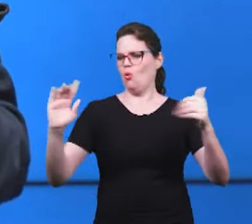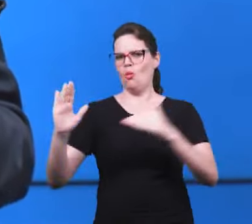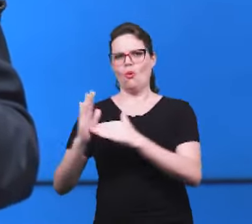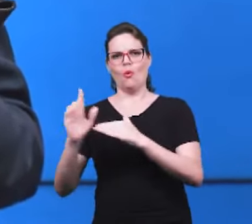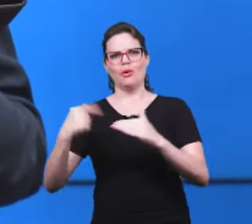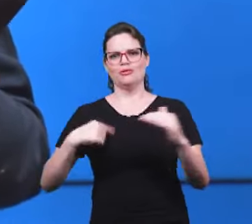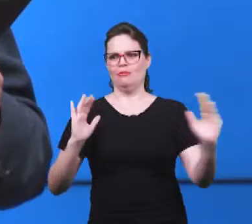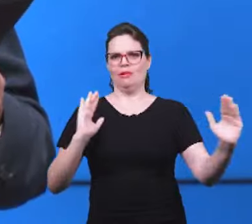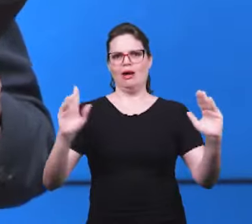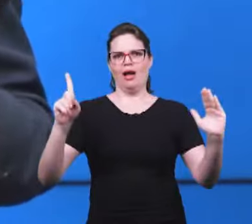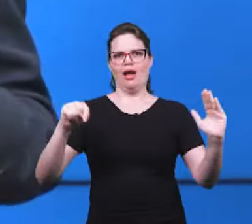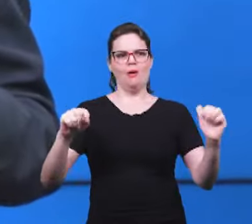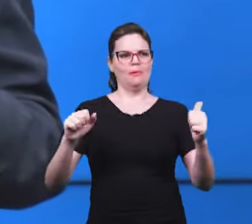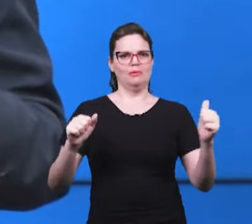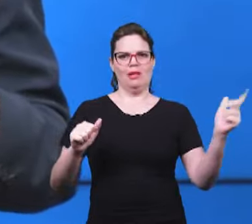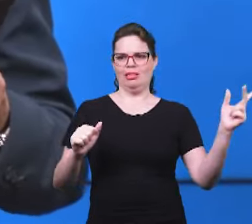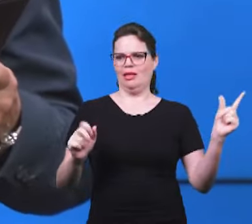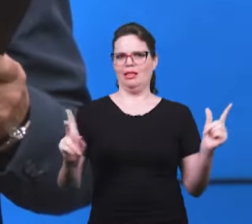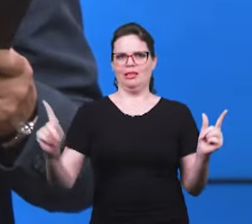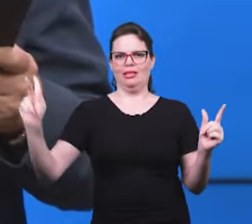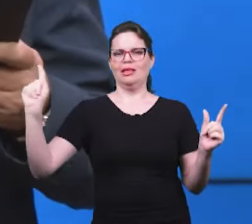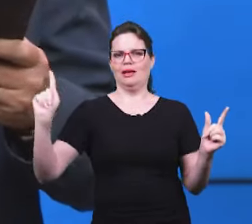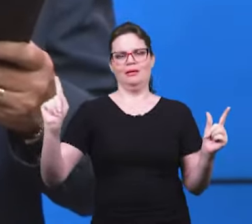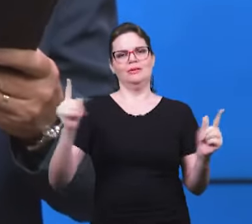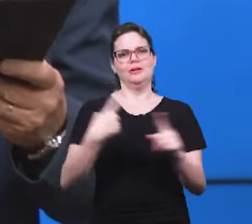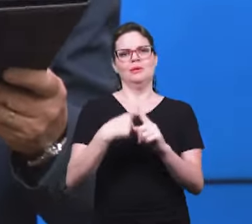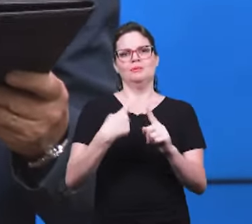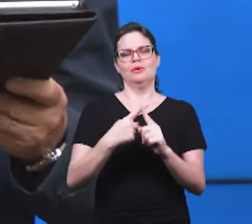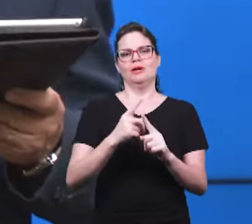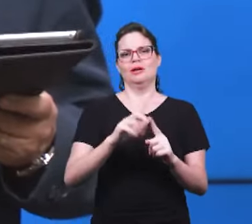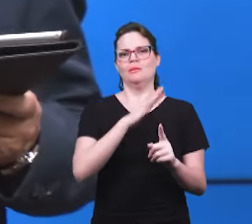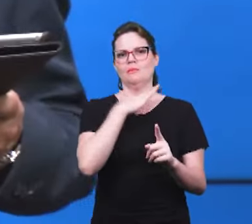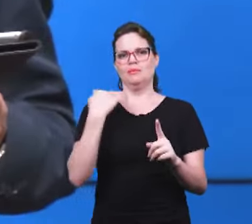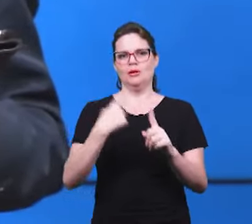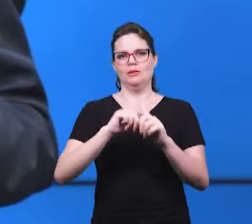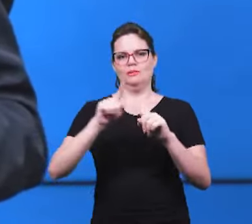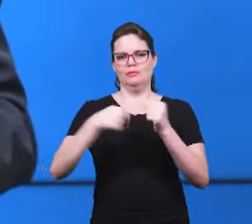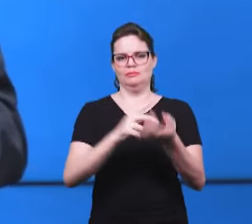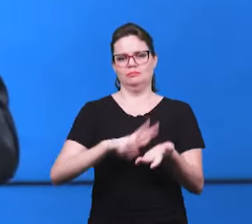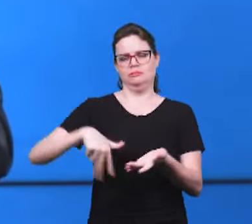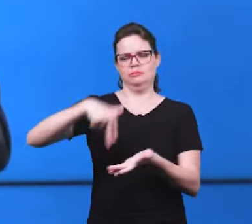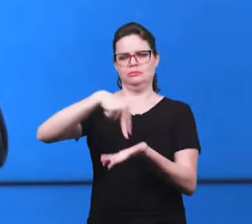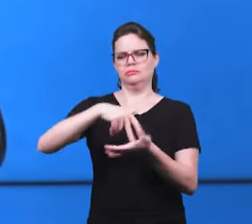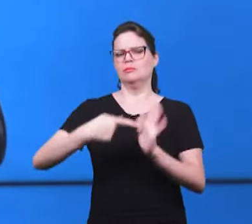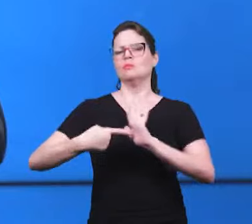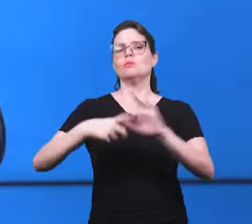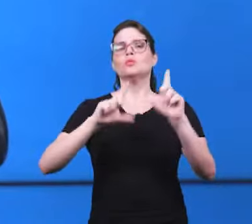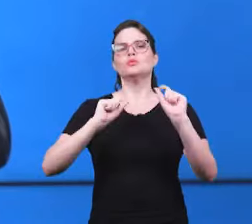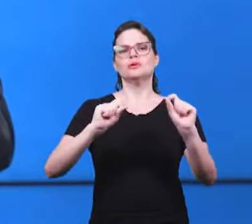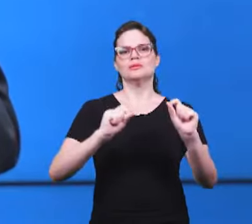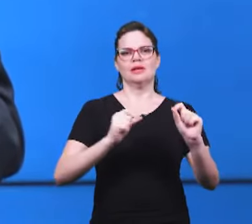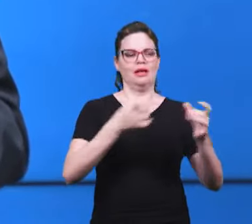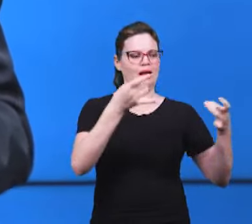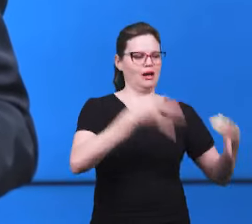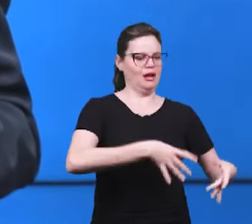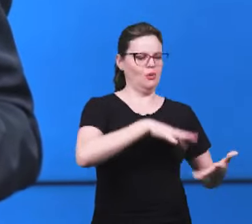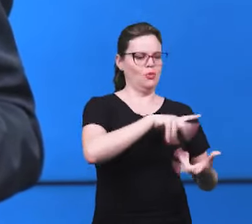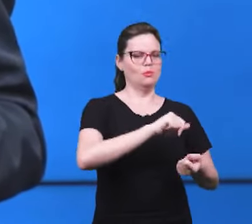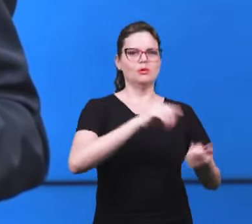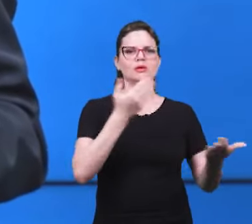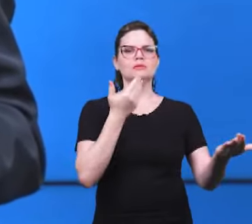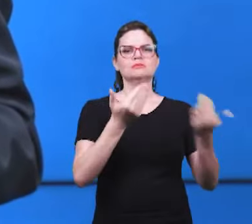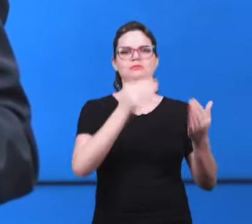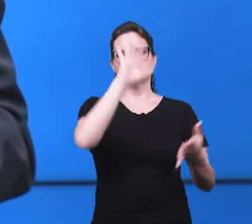diz aquele que é o primeiro e o último que foi morto e reviveu isso mostra para a igreja que morrer com Cristo é a